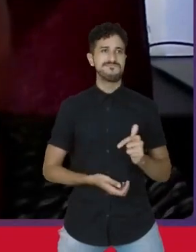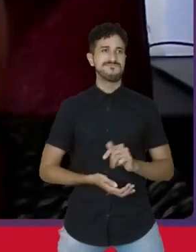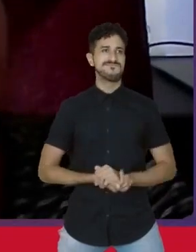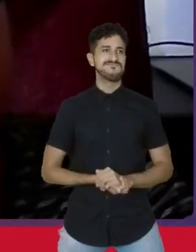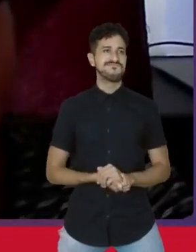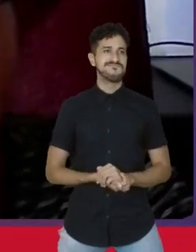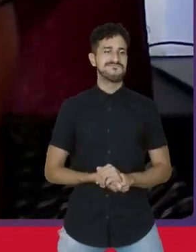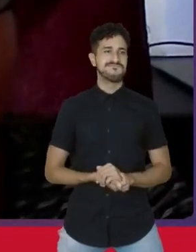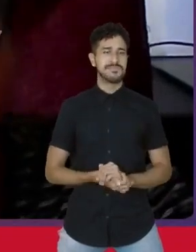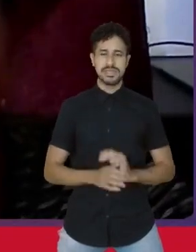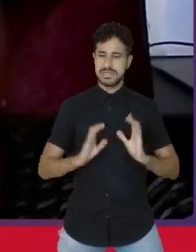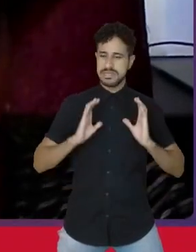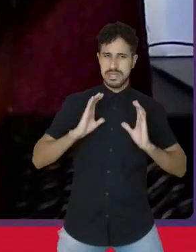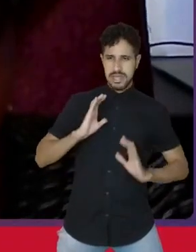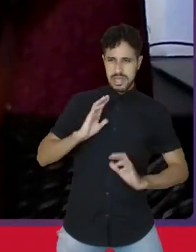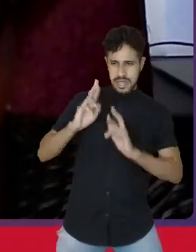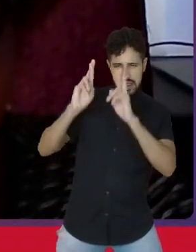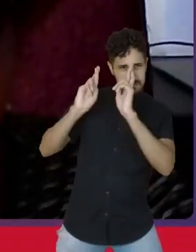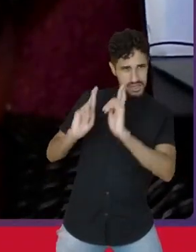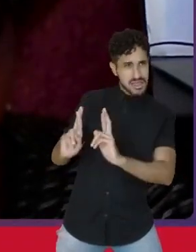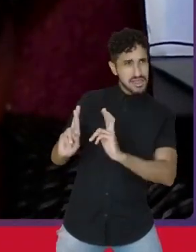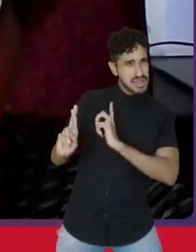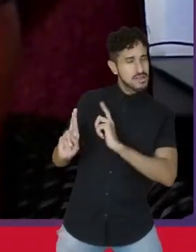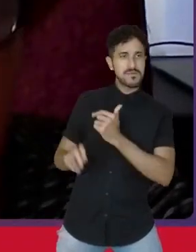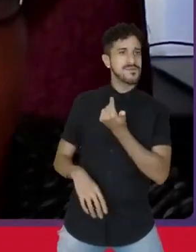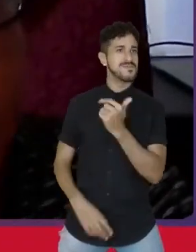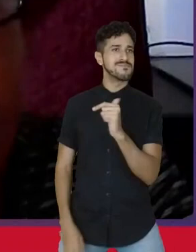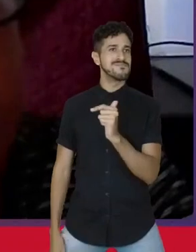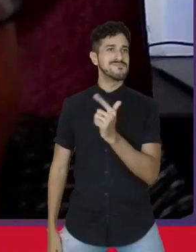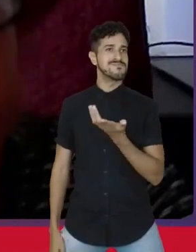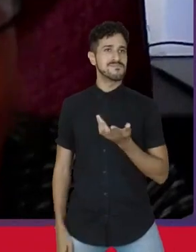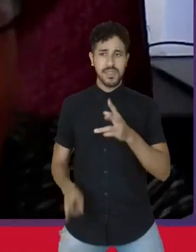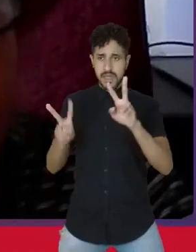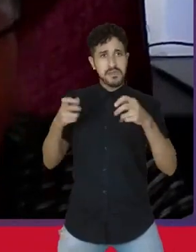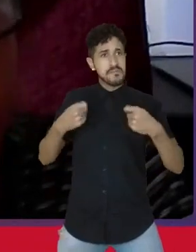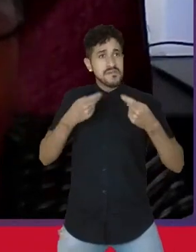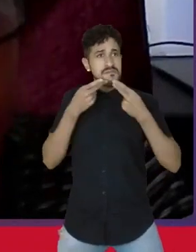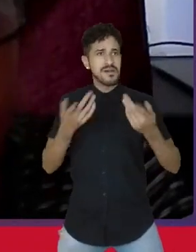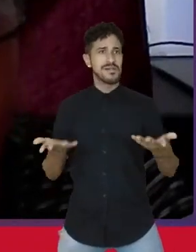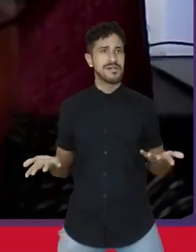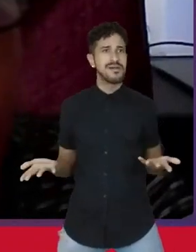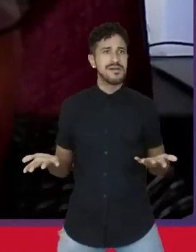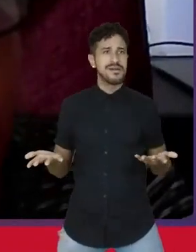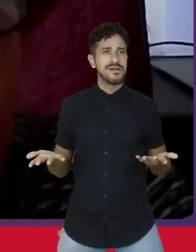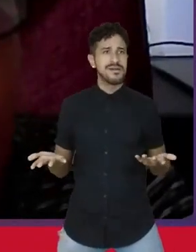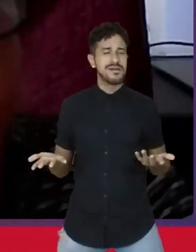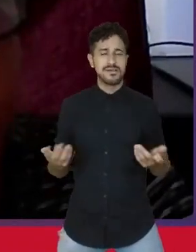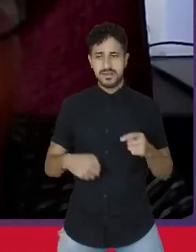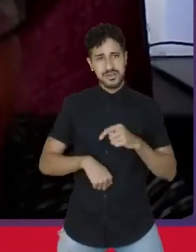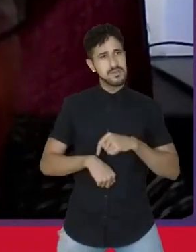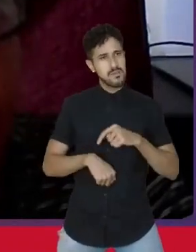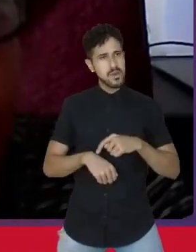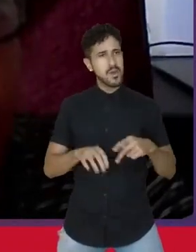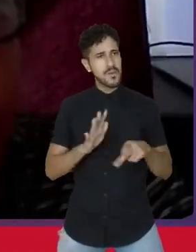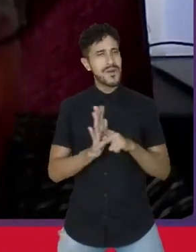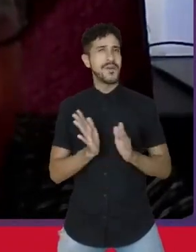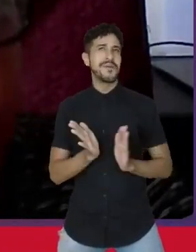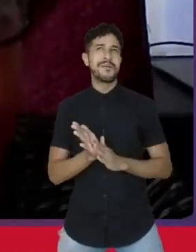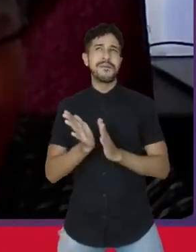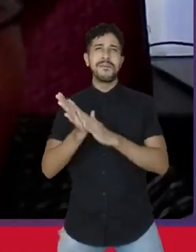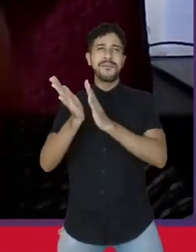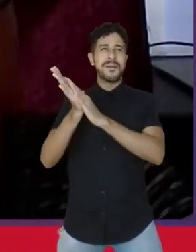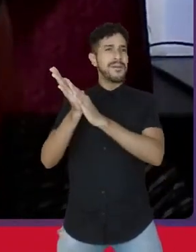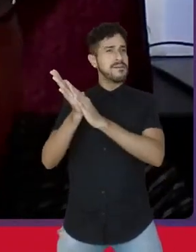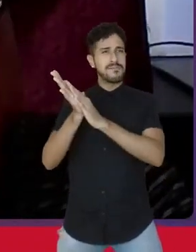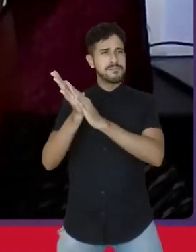Sua cidadania foi negada. Isso tem que ser dito no momento dessas comemorações,